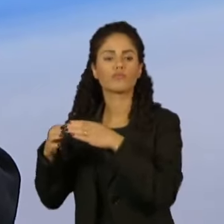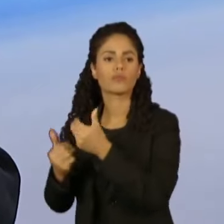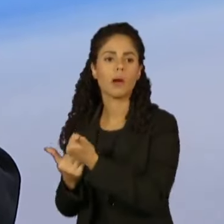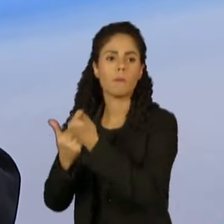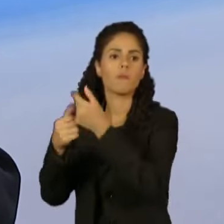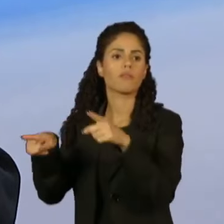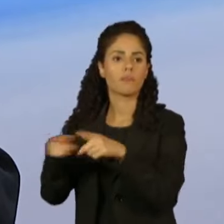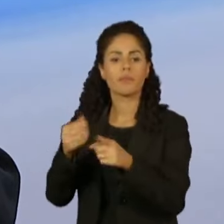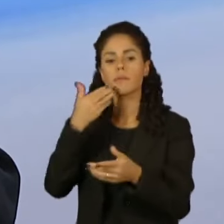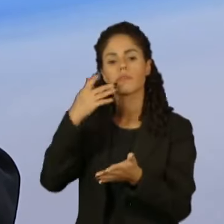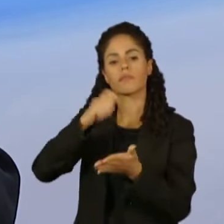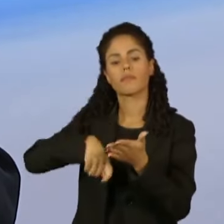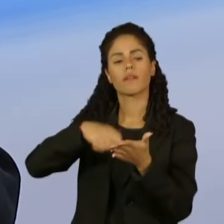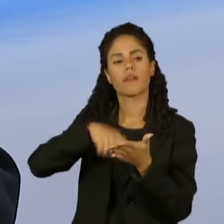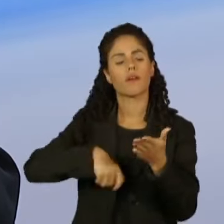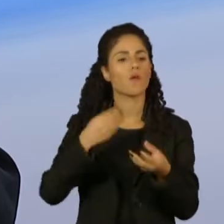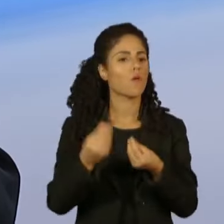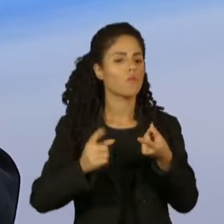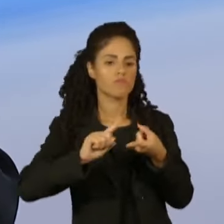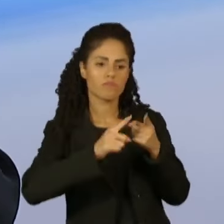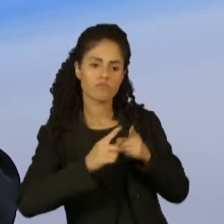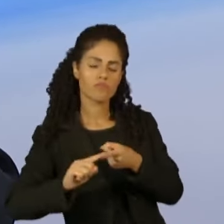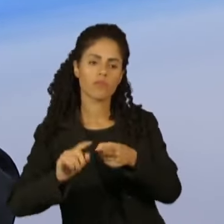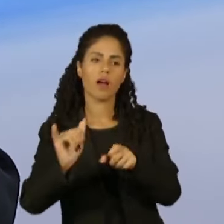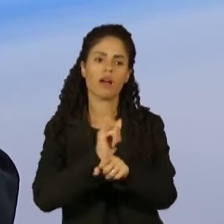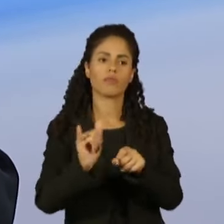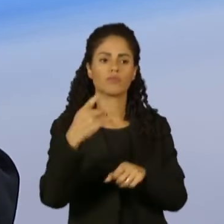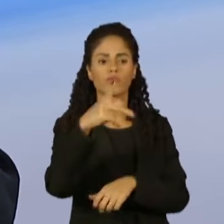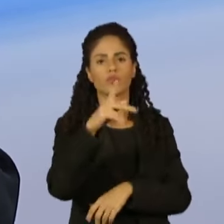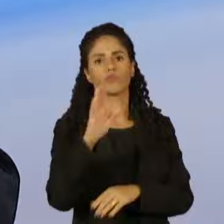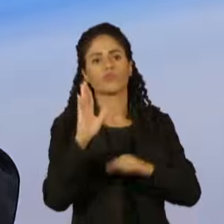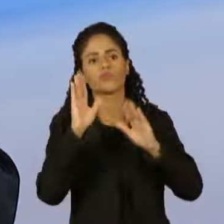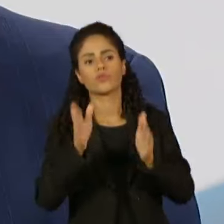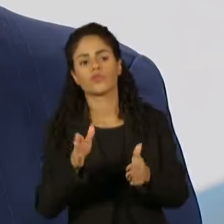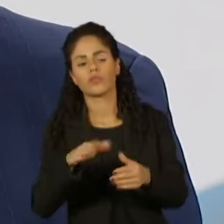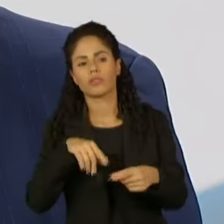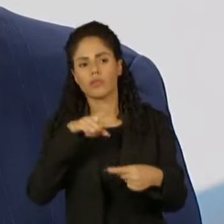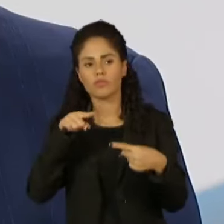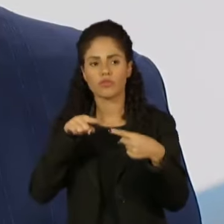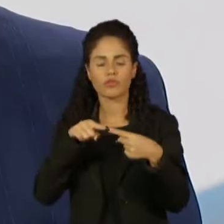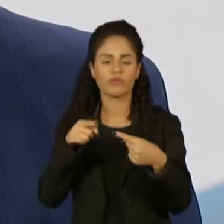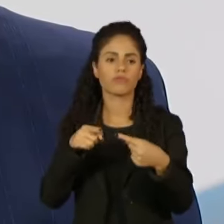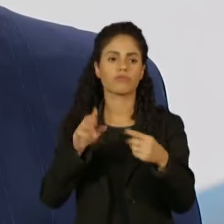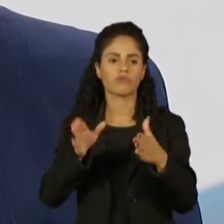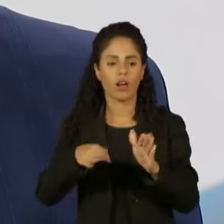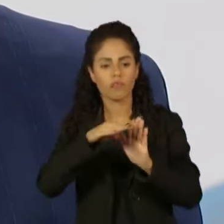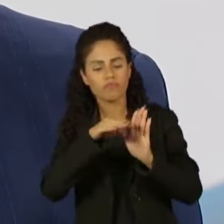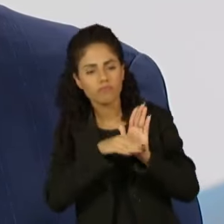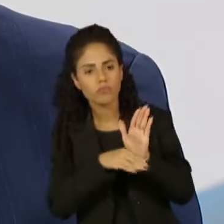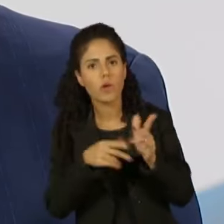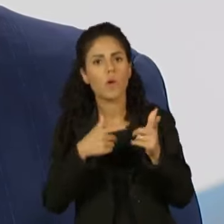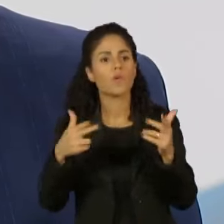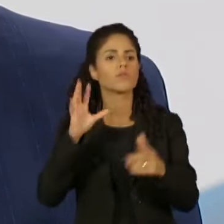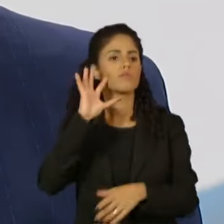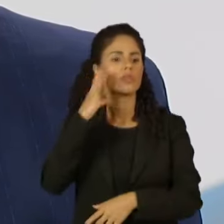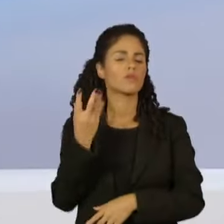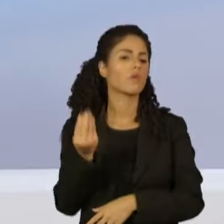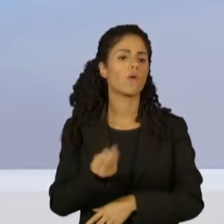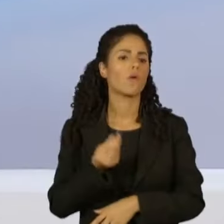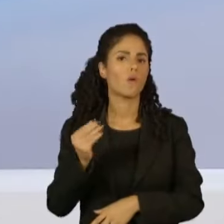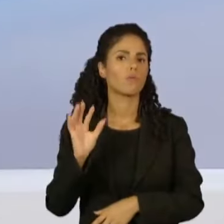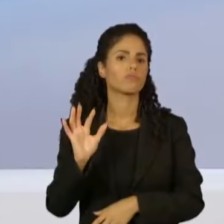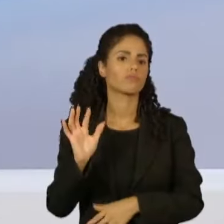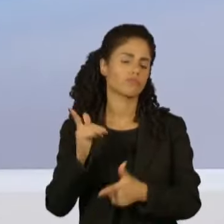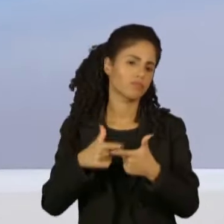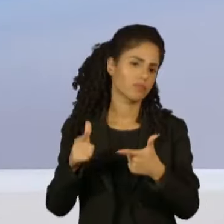que isso vai acabar sobrecarregando a sua articulação política, que já está com missões a cumprir e, além do mais, vai encarecer a relação